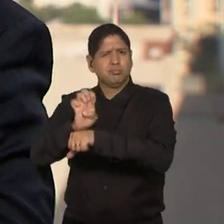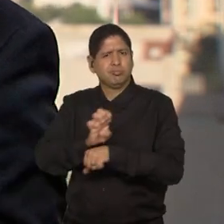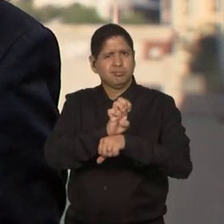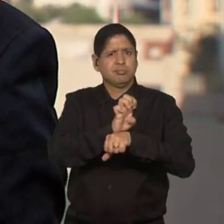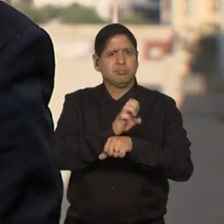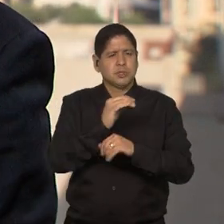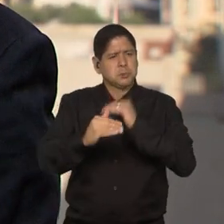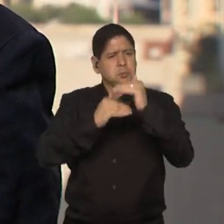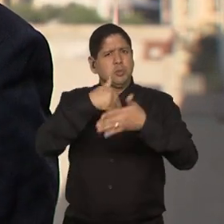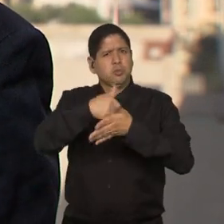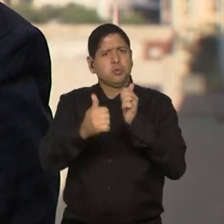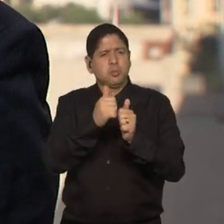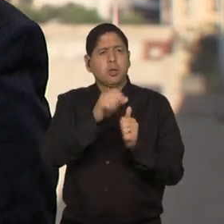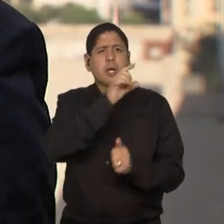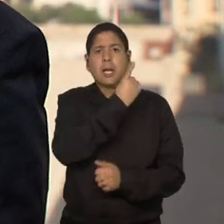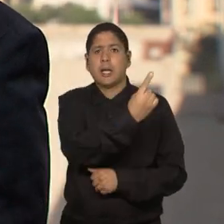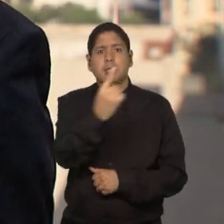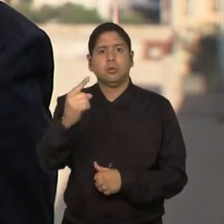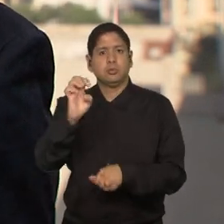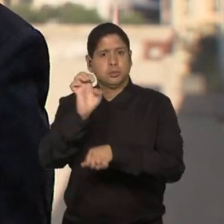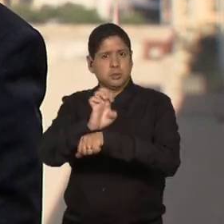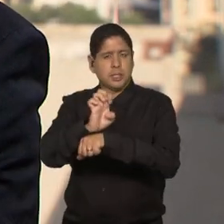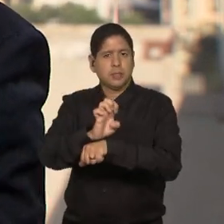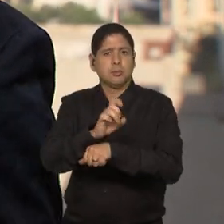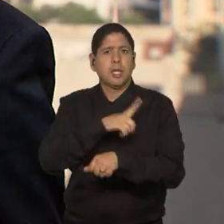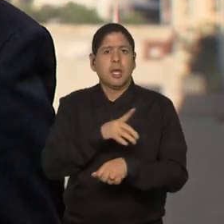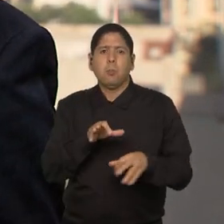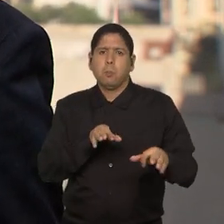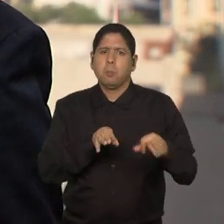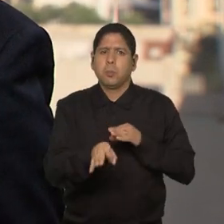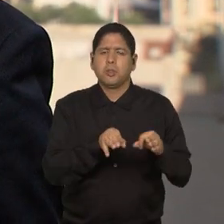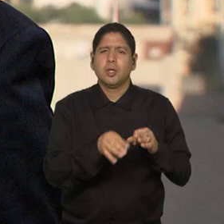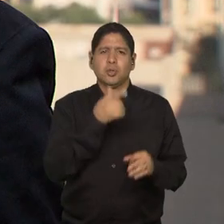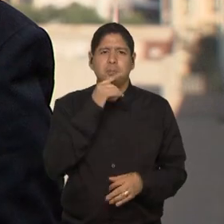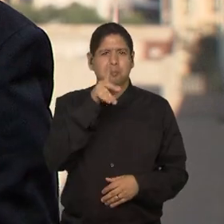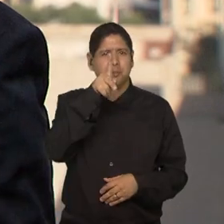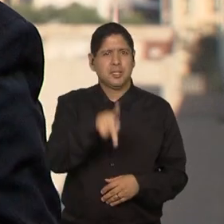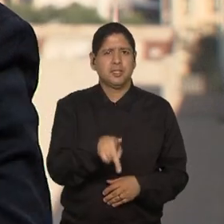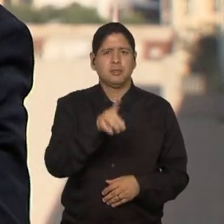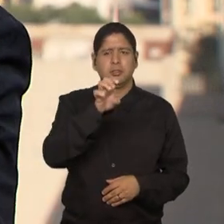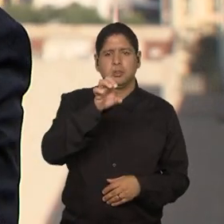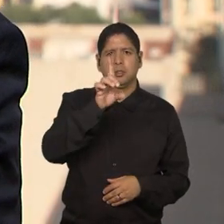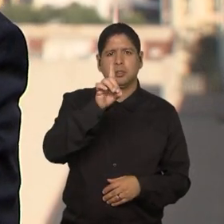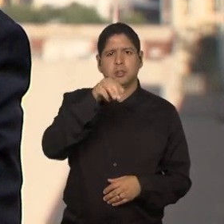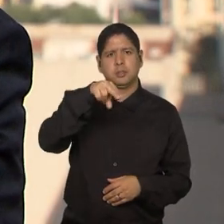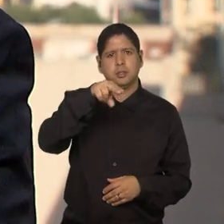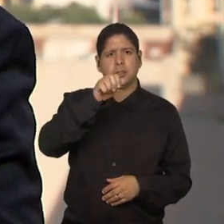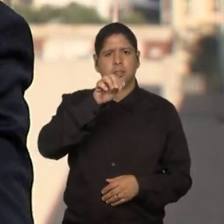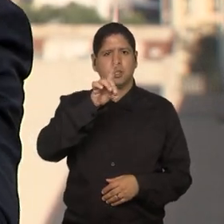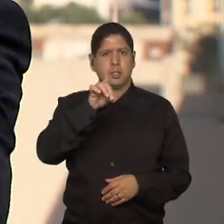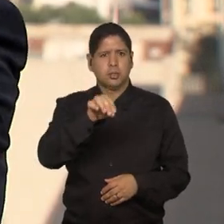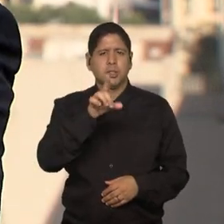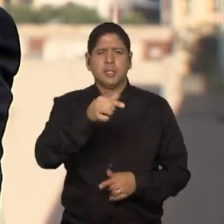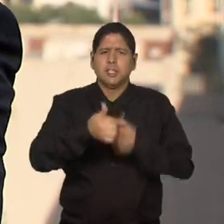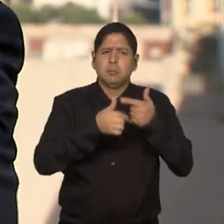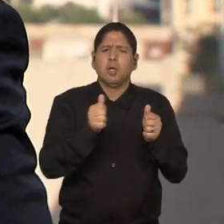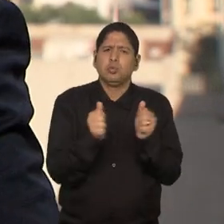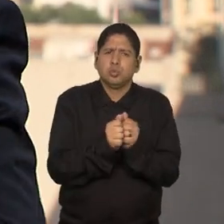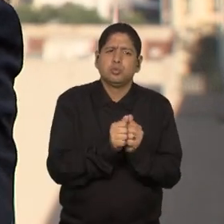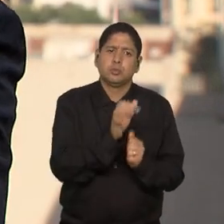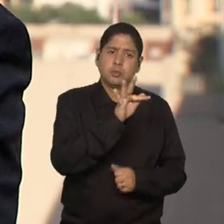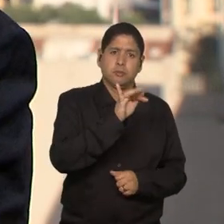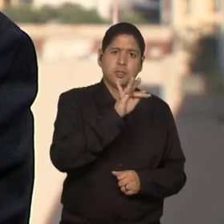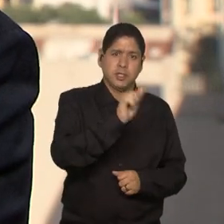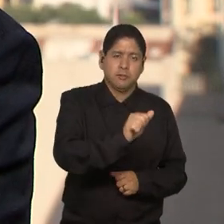em cada um dos seus estados. Projeto esse que o presidente Edinaldo, nessa nova gestão, já vem trabalhando junto com a FIFA,